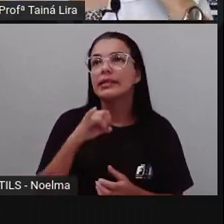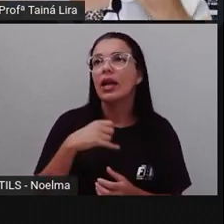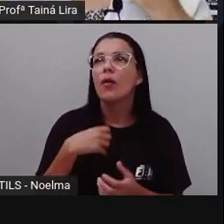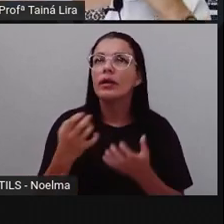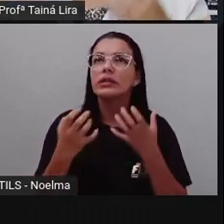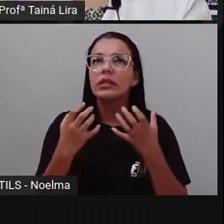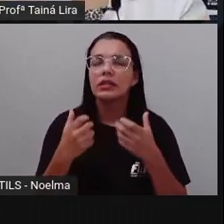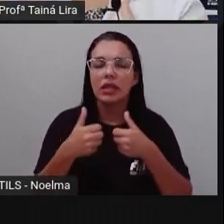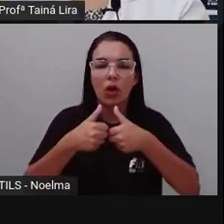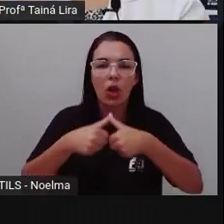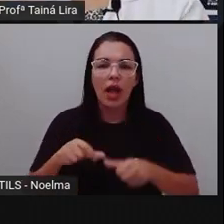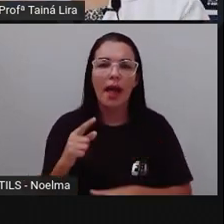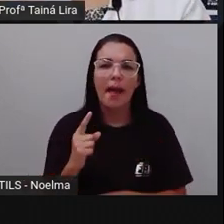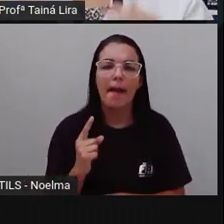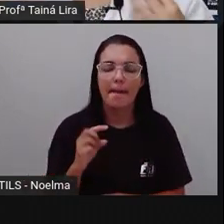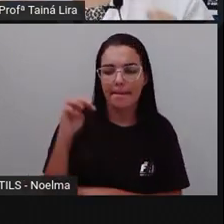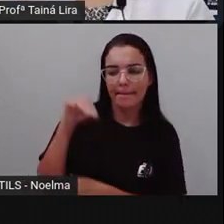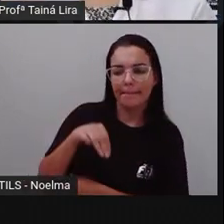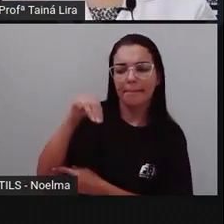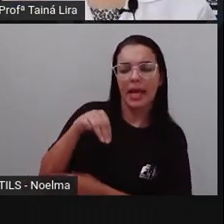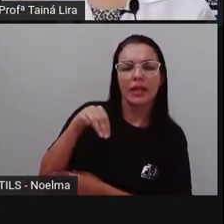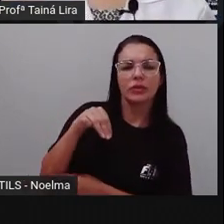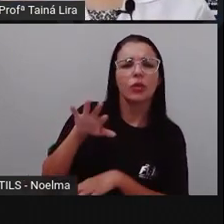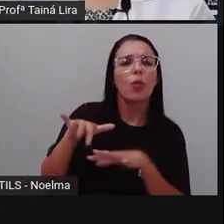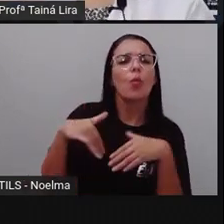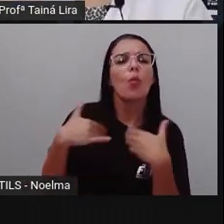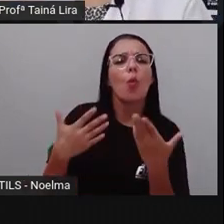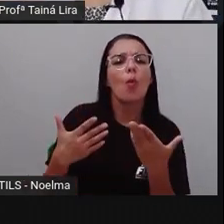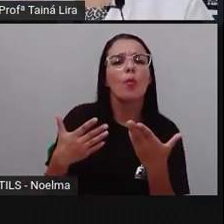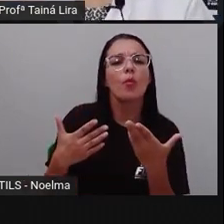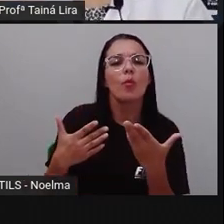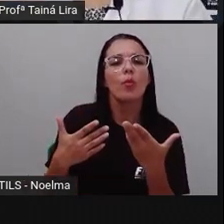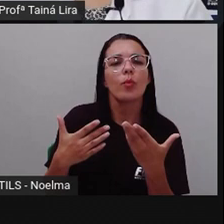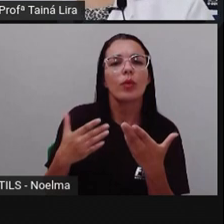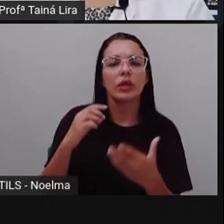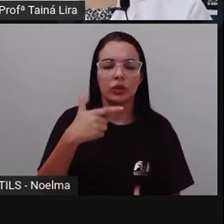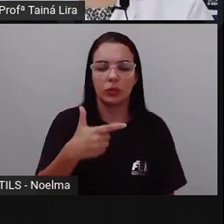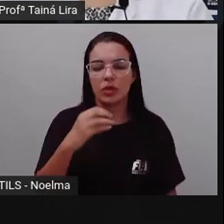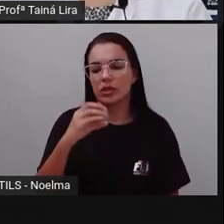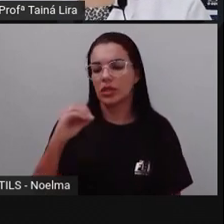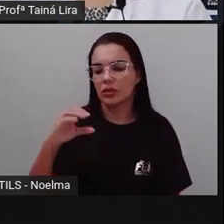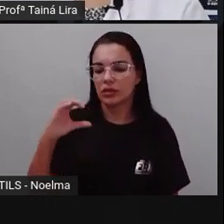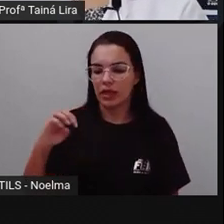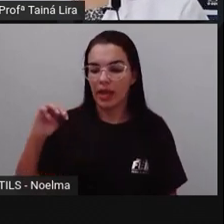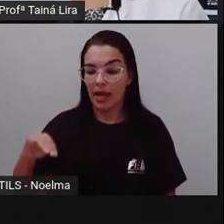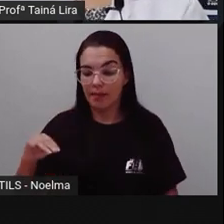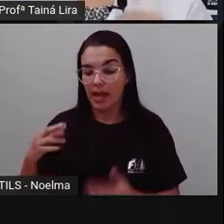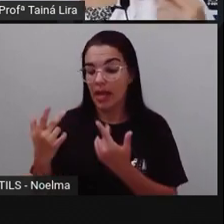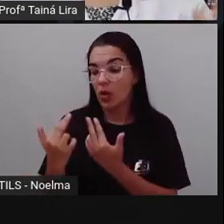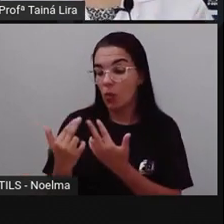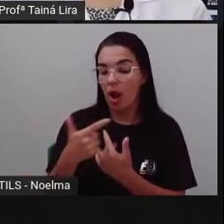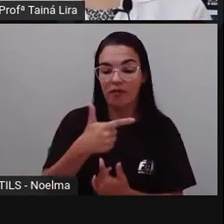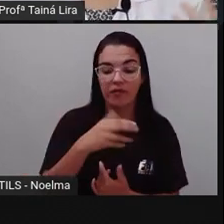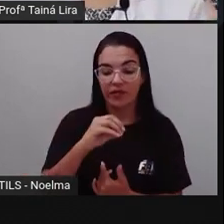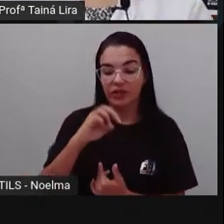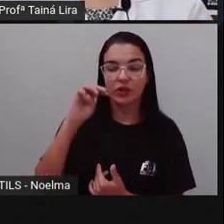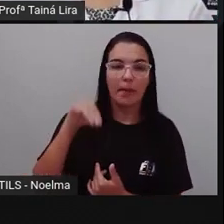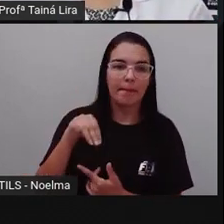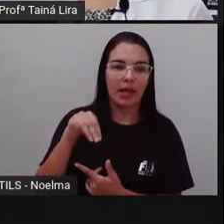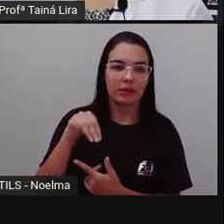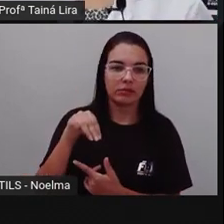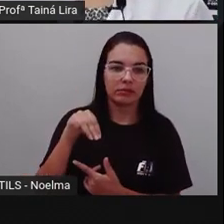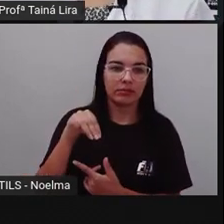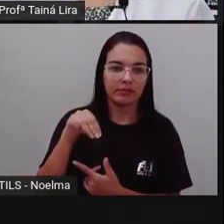Ipê em metro, Ficaria como 200 centímetros, Vai ser igual a 20 metros, tá bom?